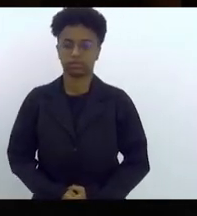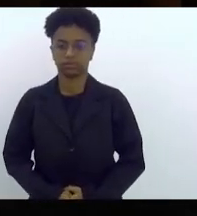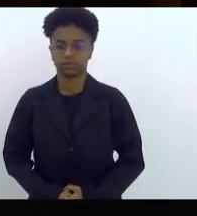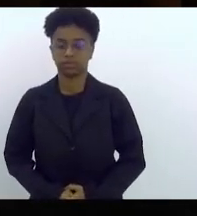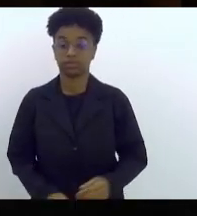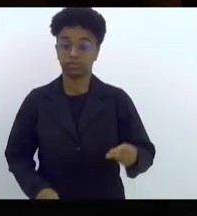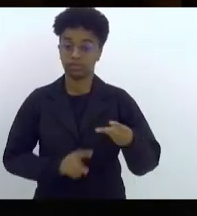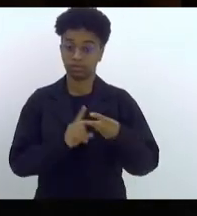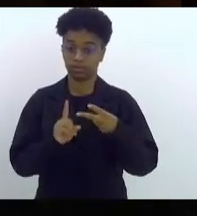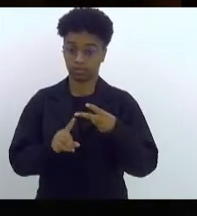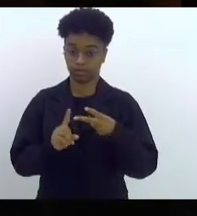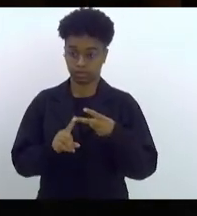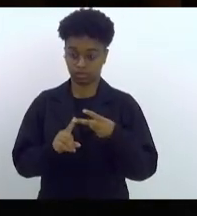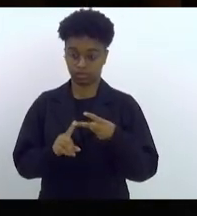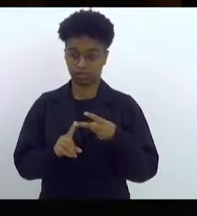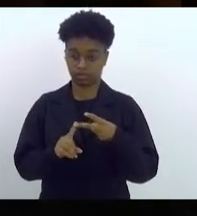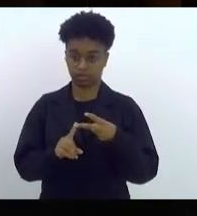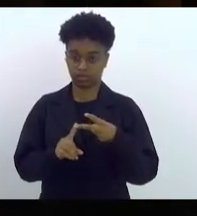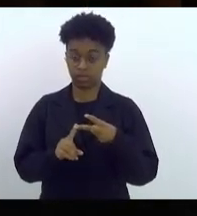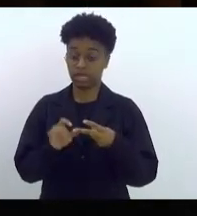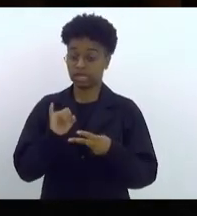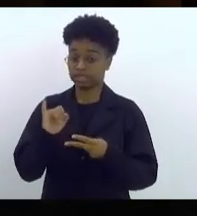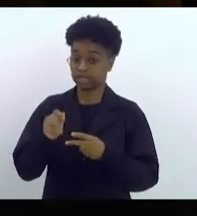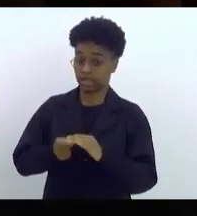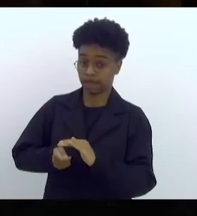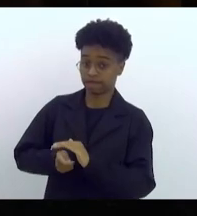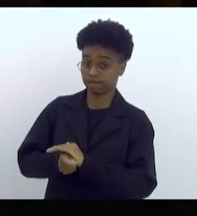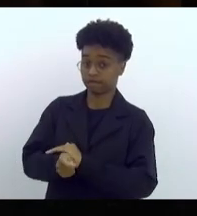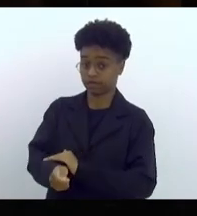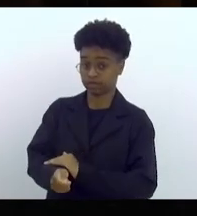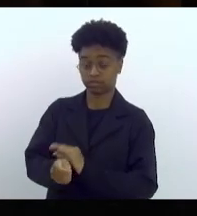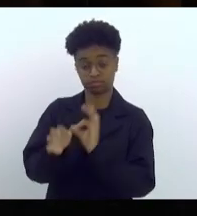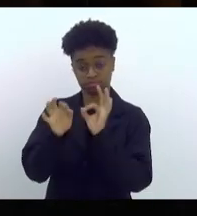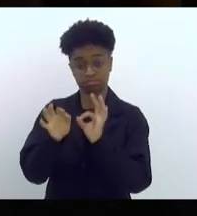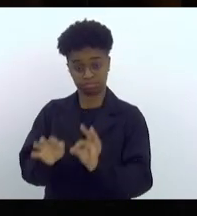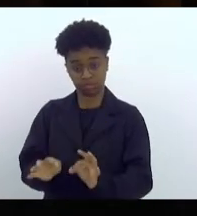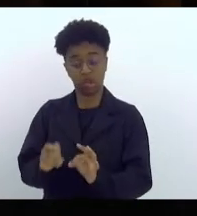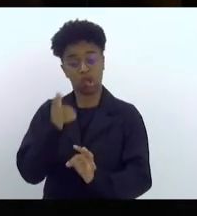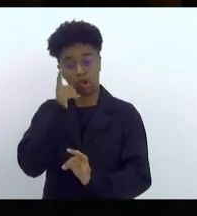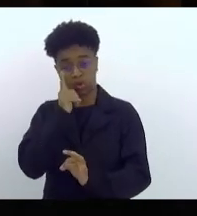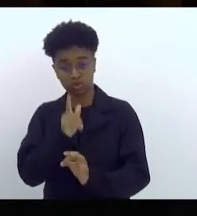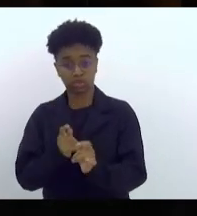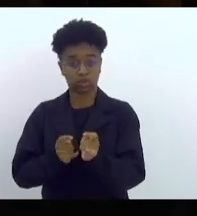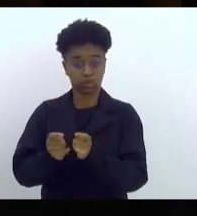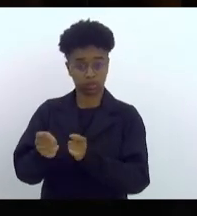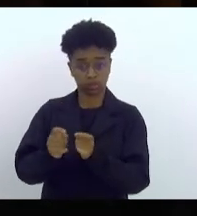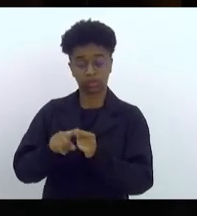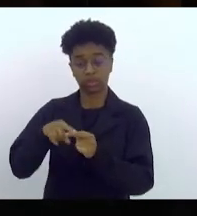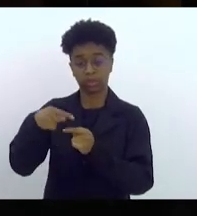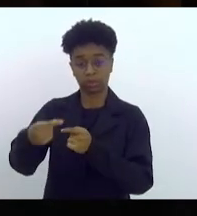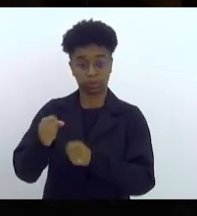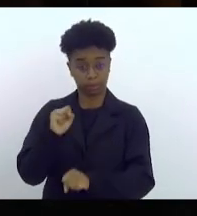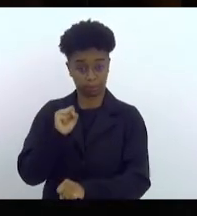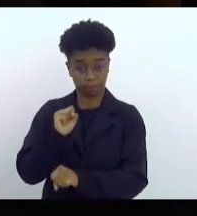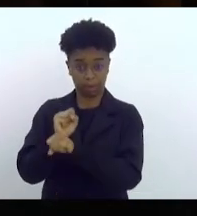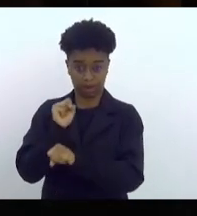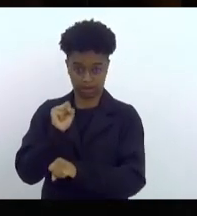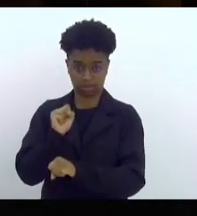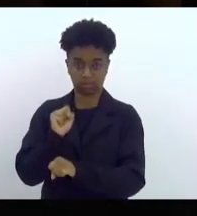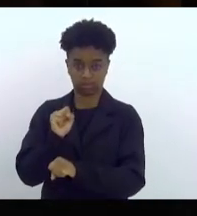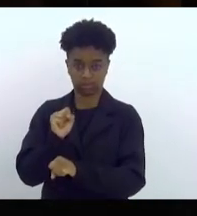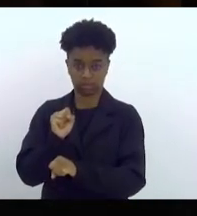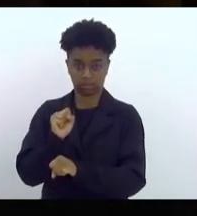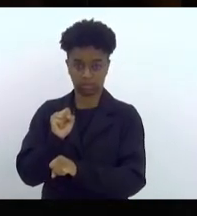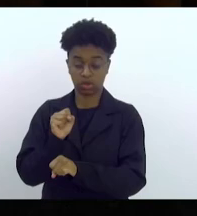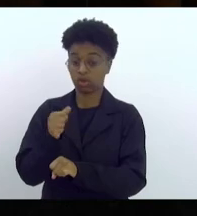quando os investimentos são devidamente contingenciados e depois cortados, o